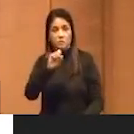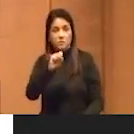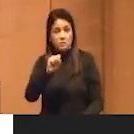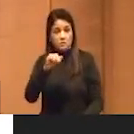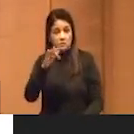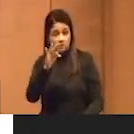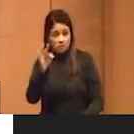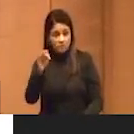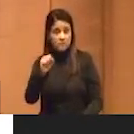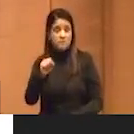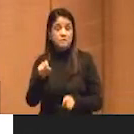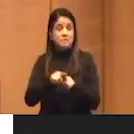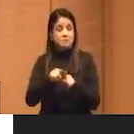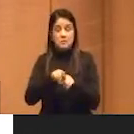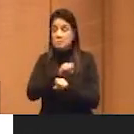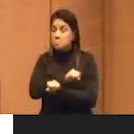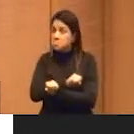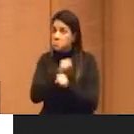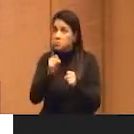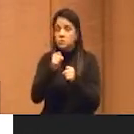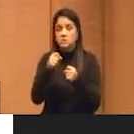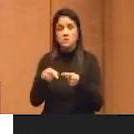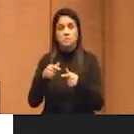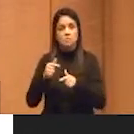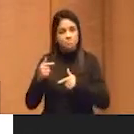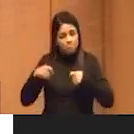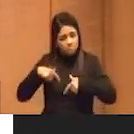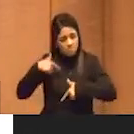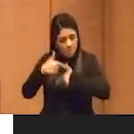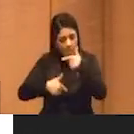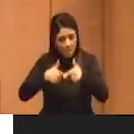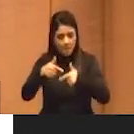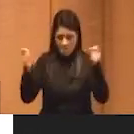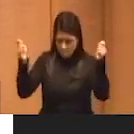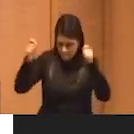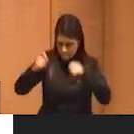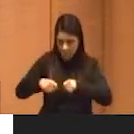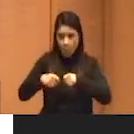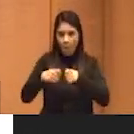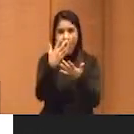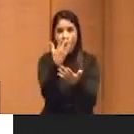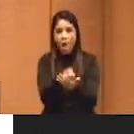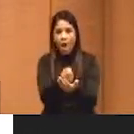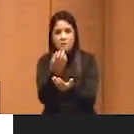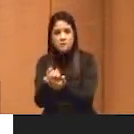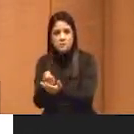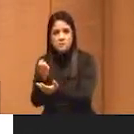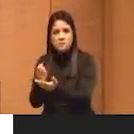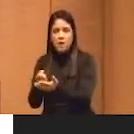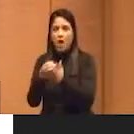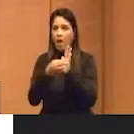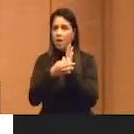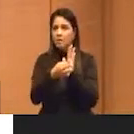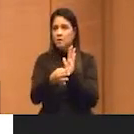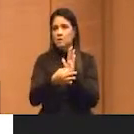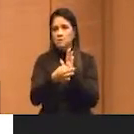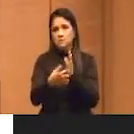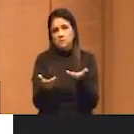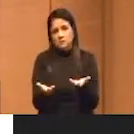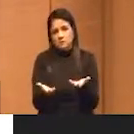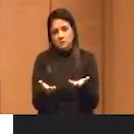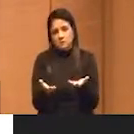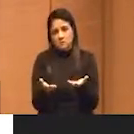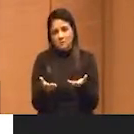é possível que nós, com o potencial que temos, aderimos a isso acriticamente, porque